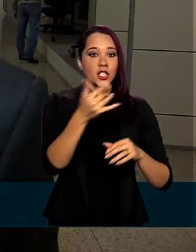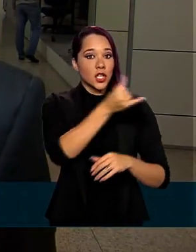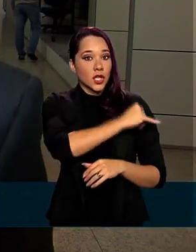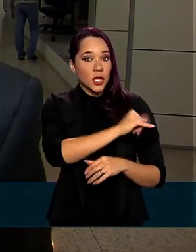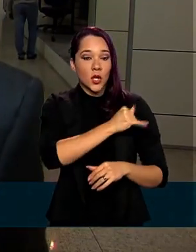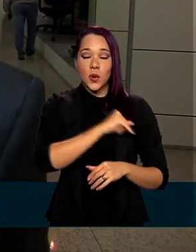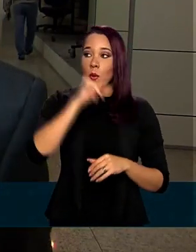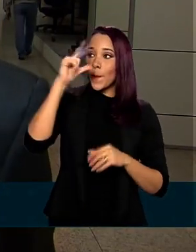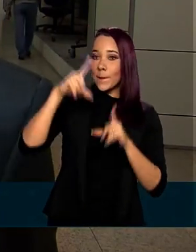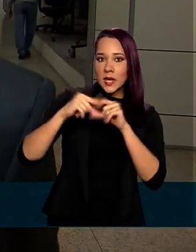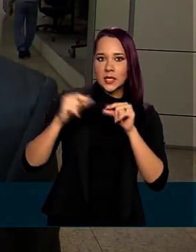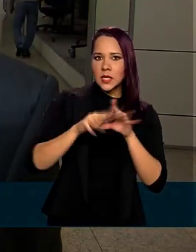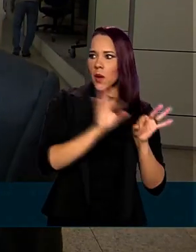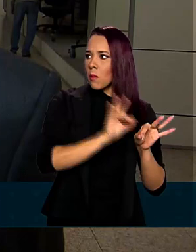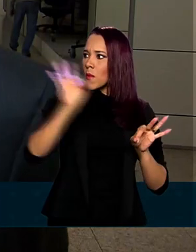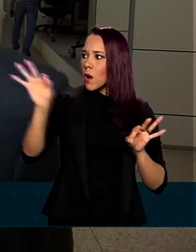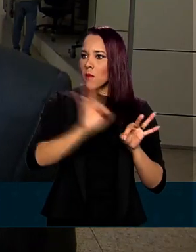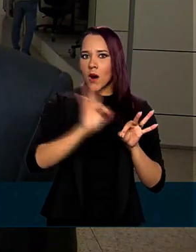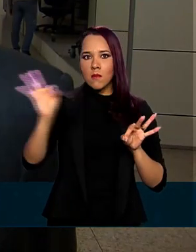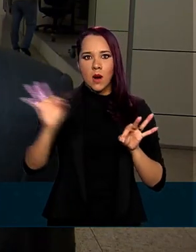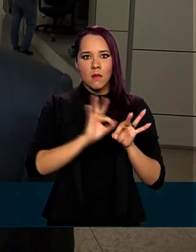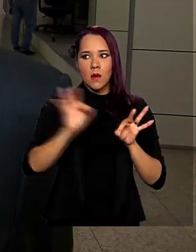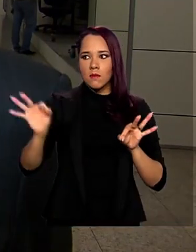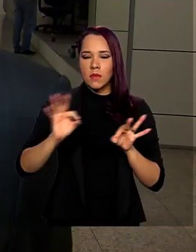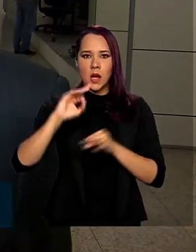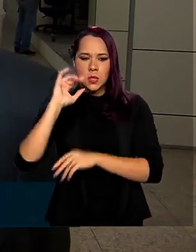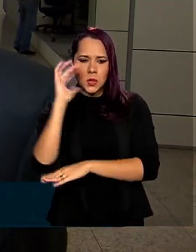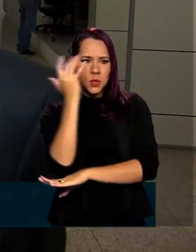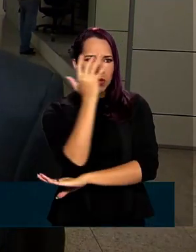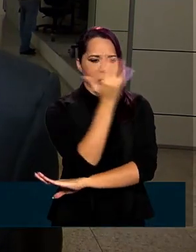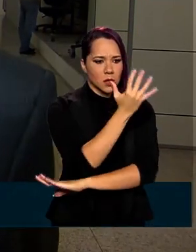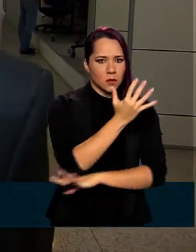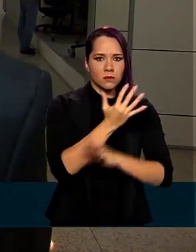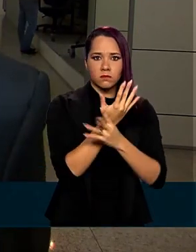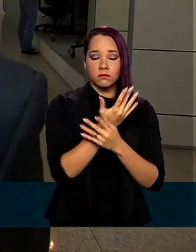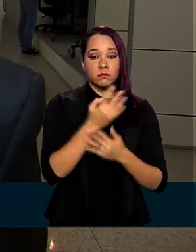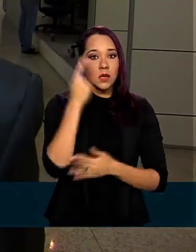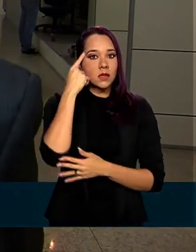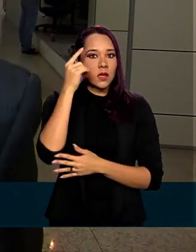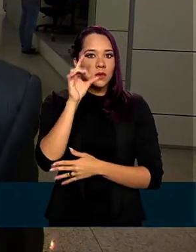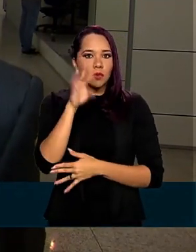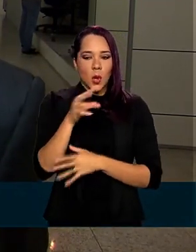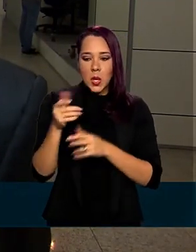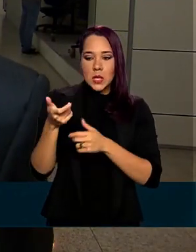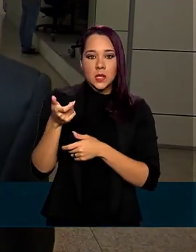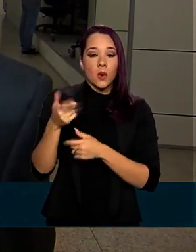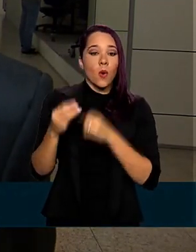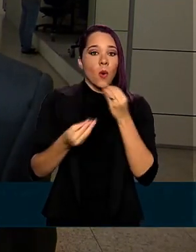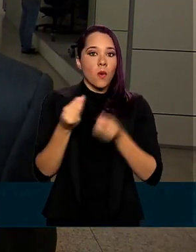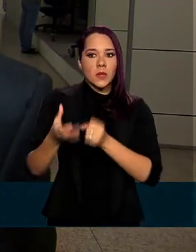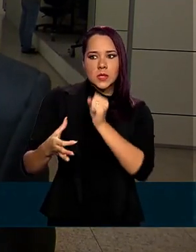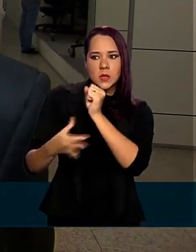quilômetros em área de selva. Então você pensar que vai poder fazer essa segurança